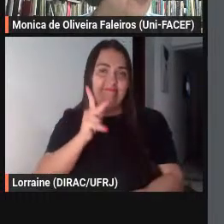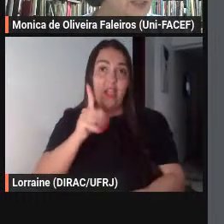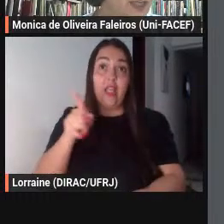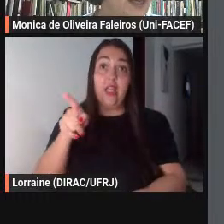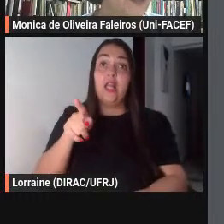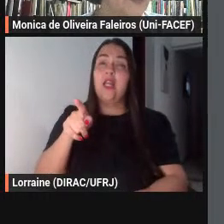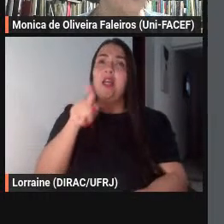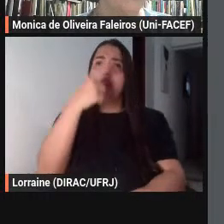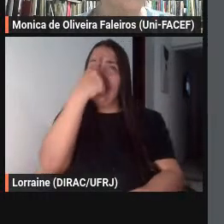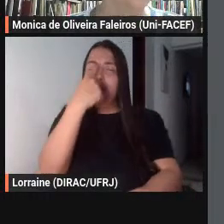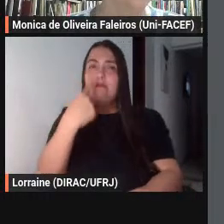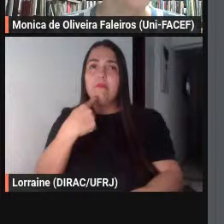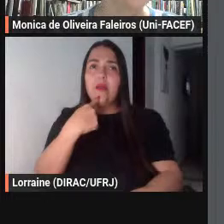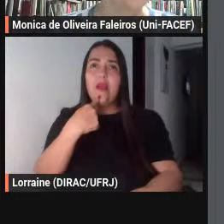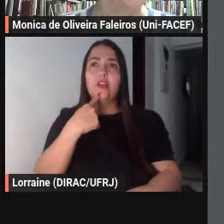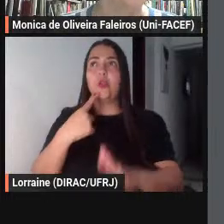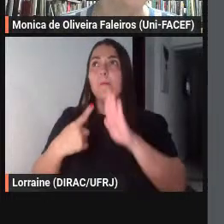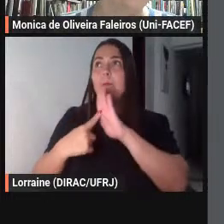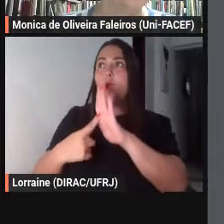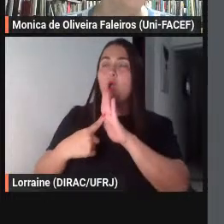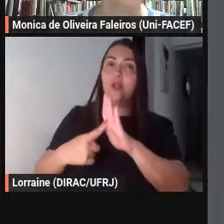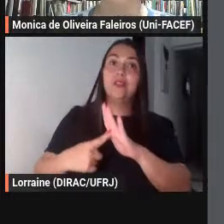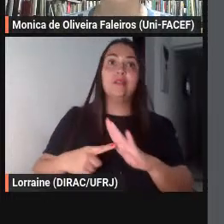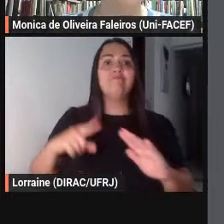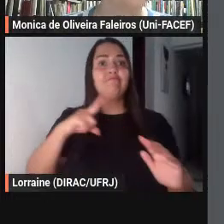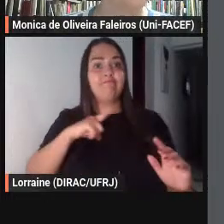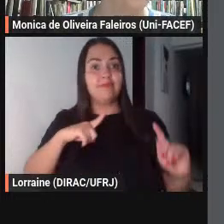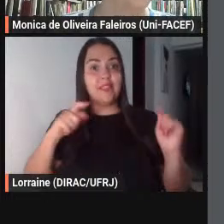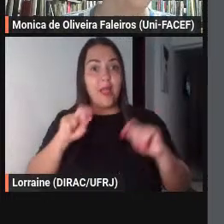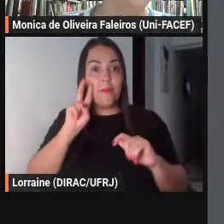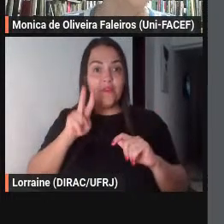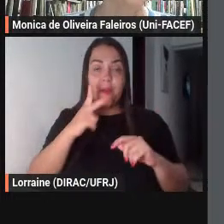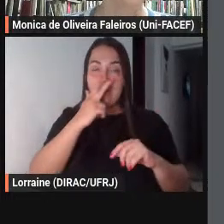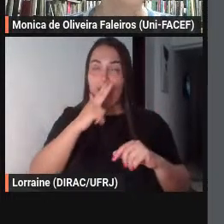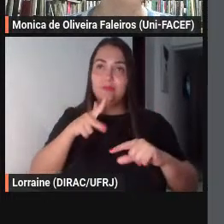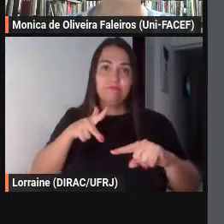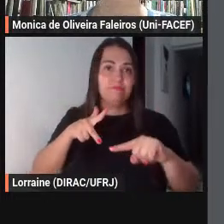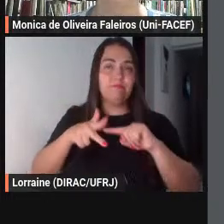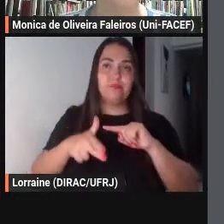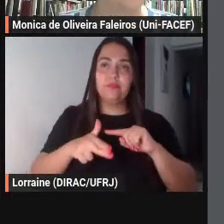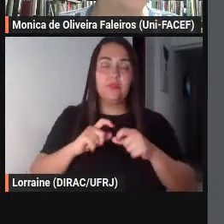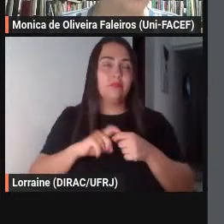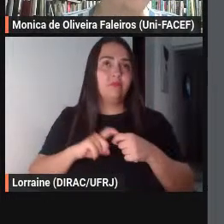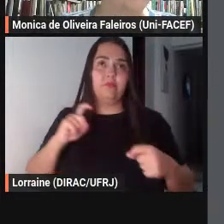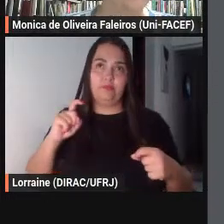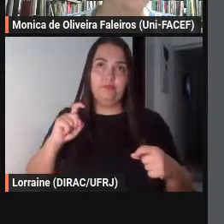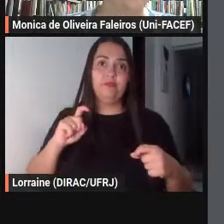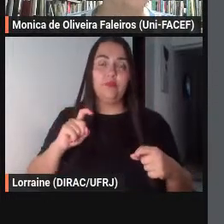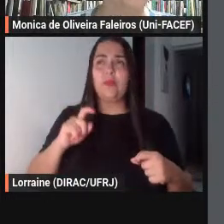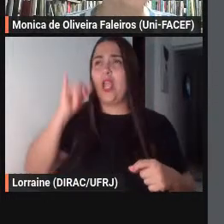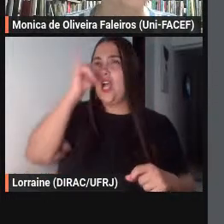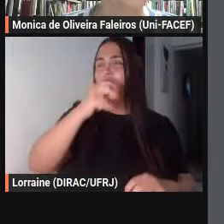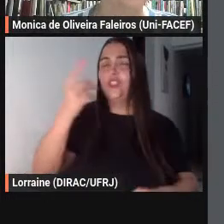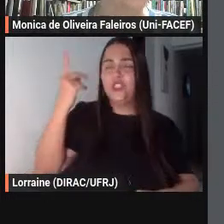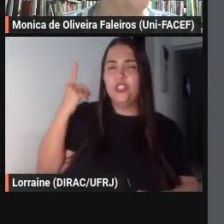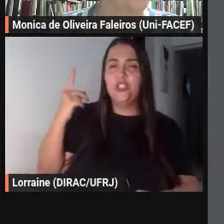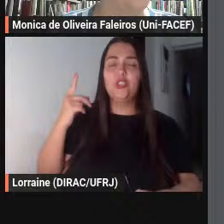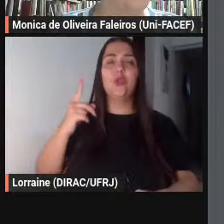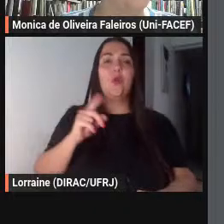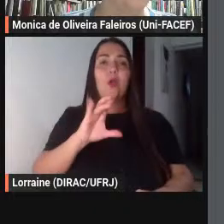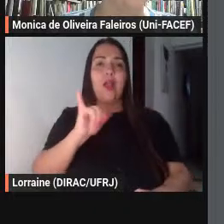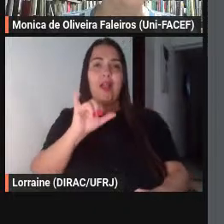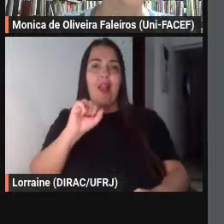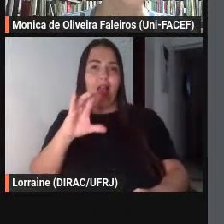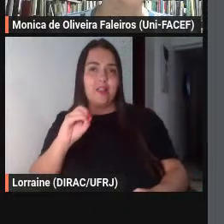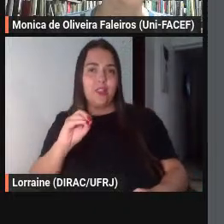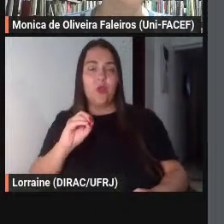deixam duvidar e com isso provoca uma ruptura temporal mistura o antigo com o clássico e com o contemporâneo provoca